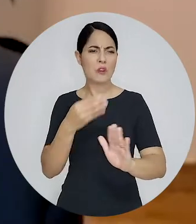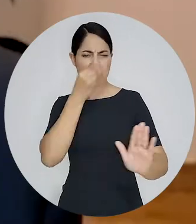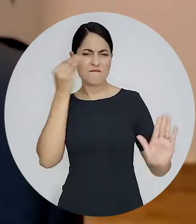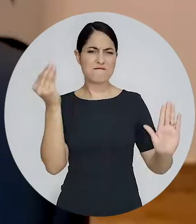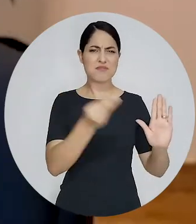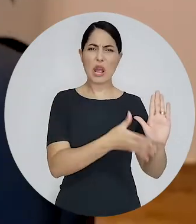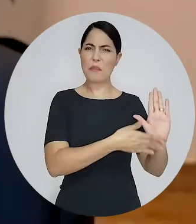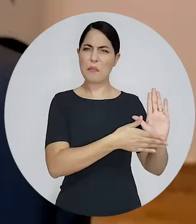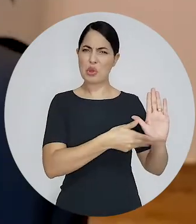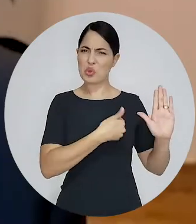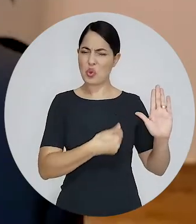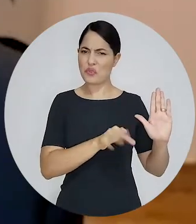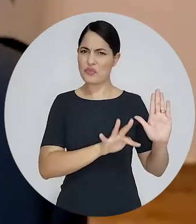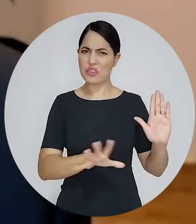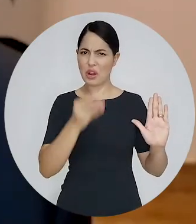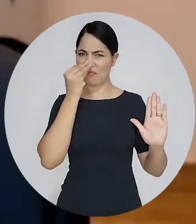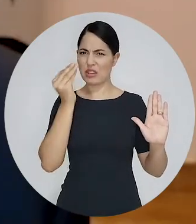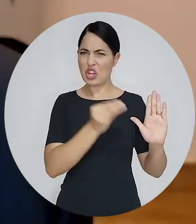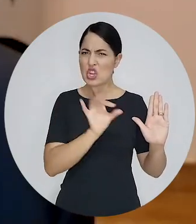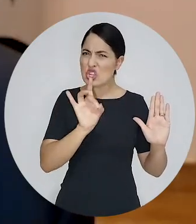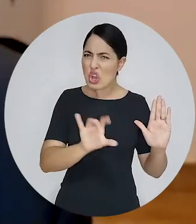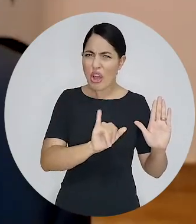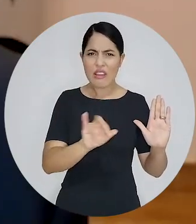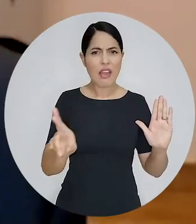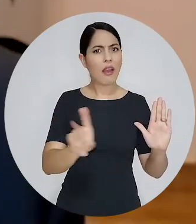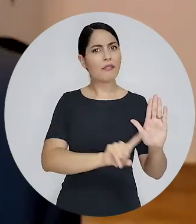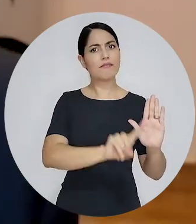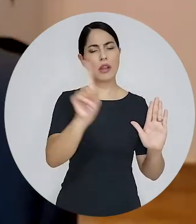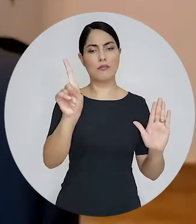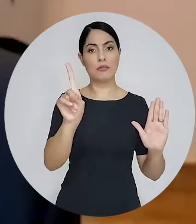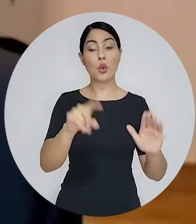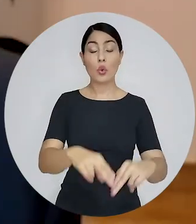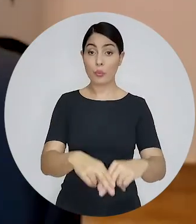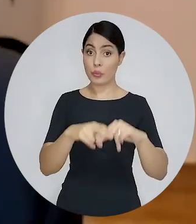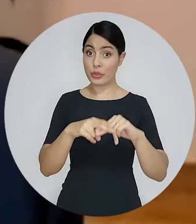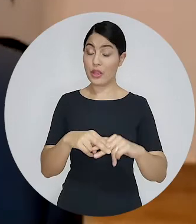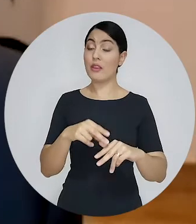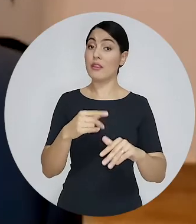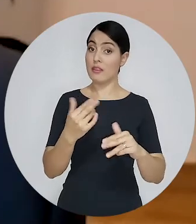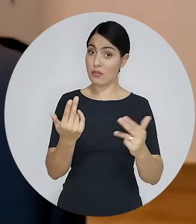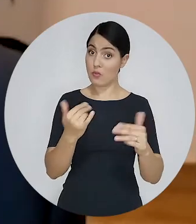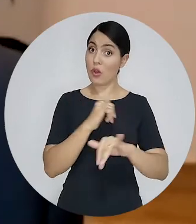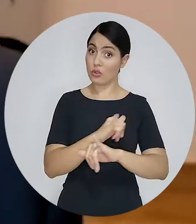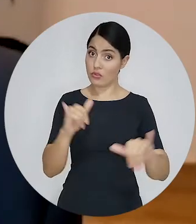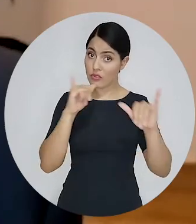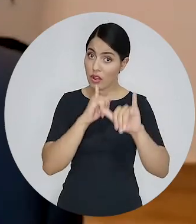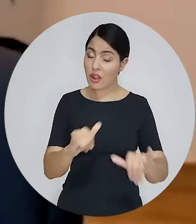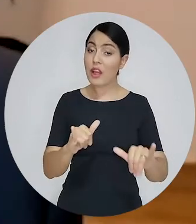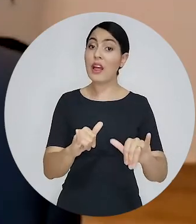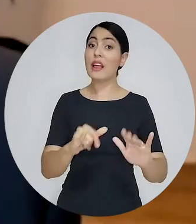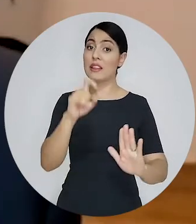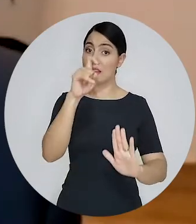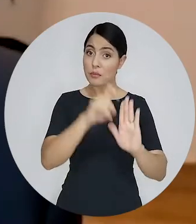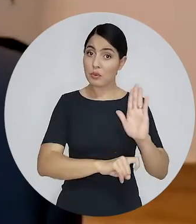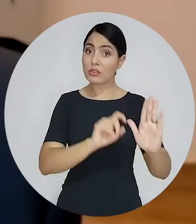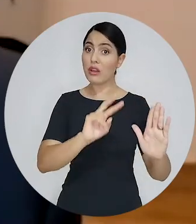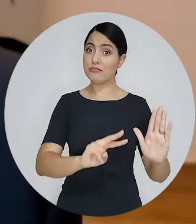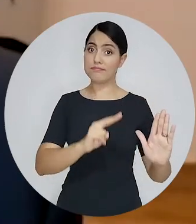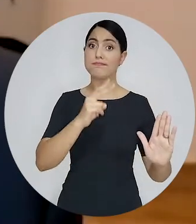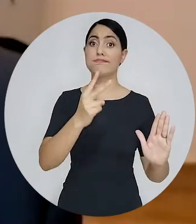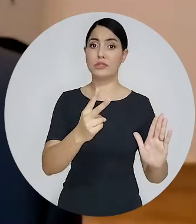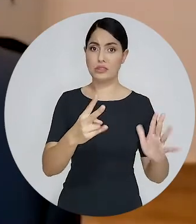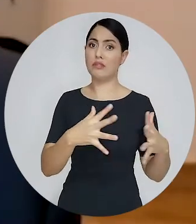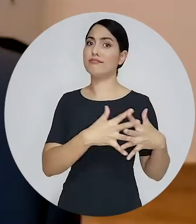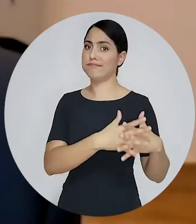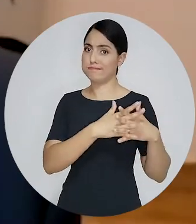proposta pontual somente no imposto de renda que traz como eu já disse aumento